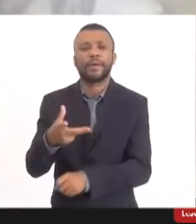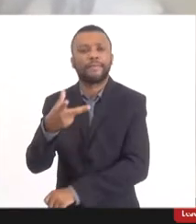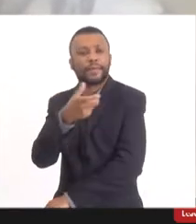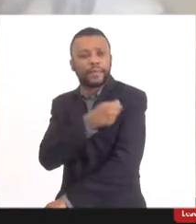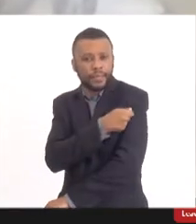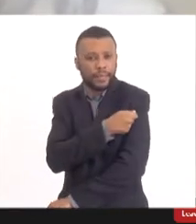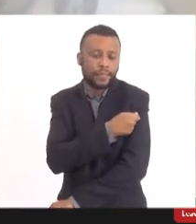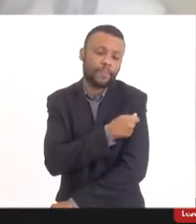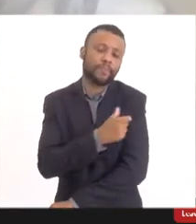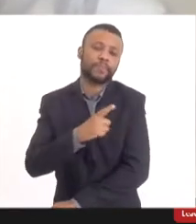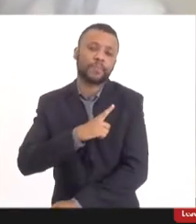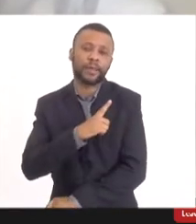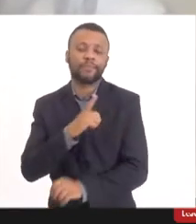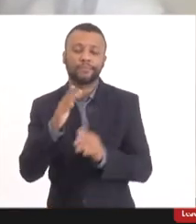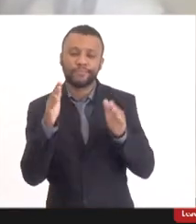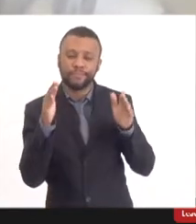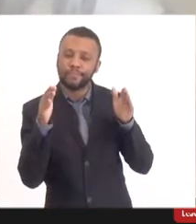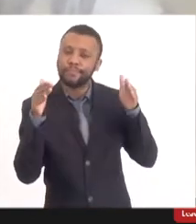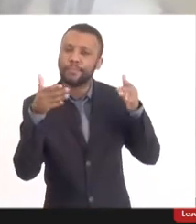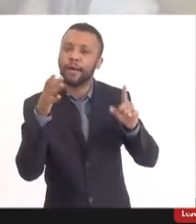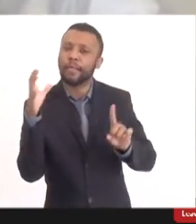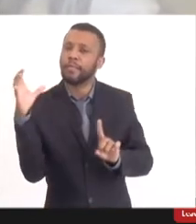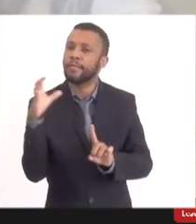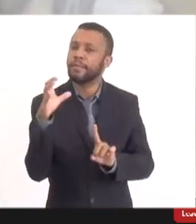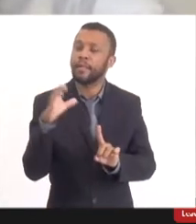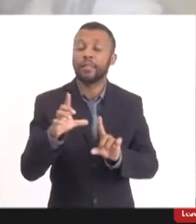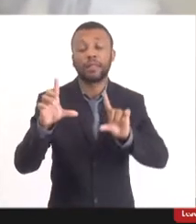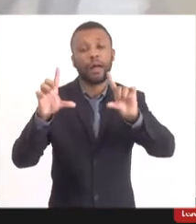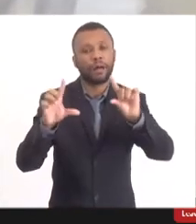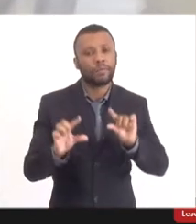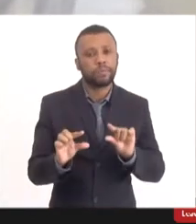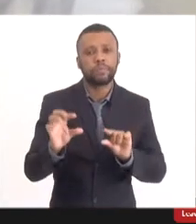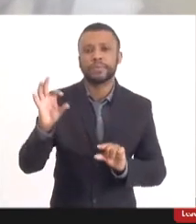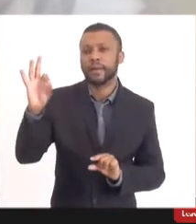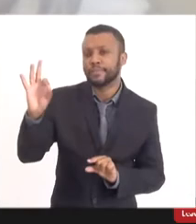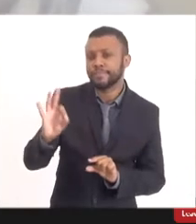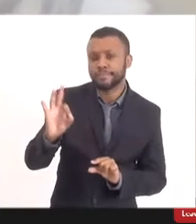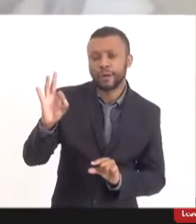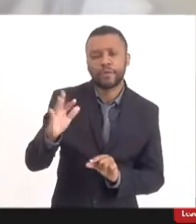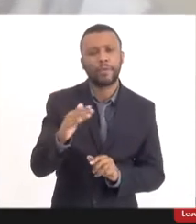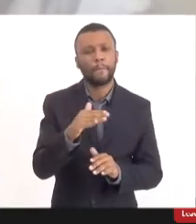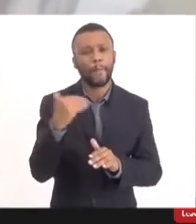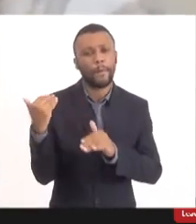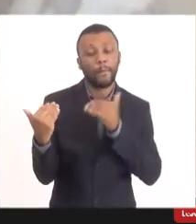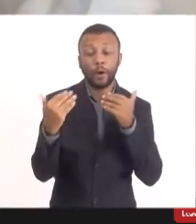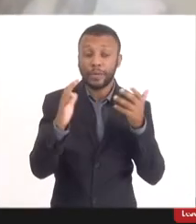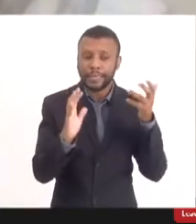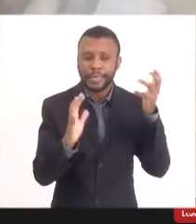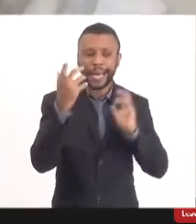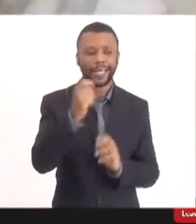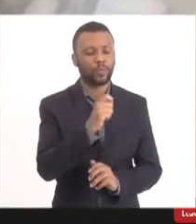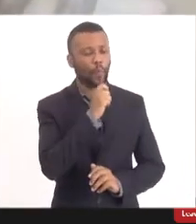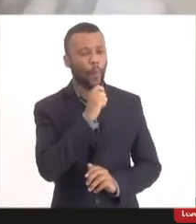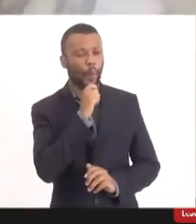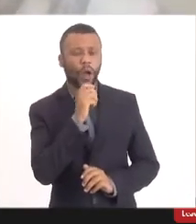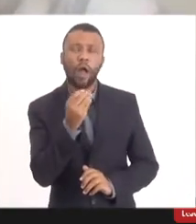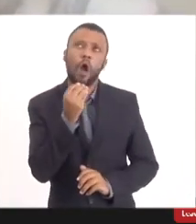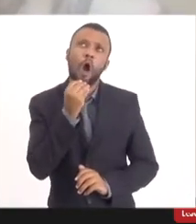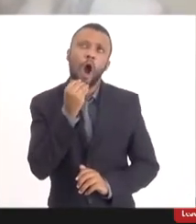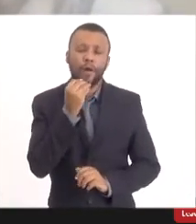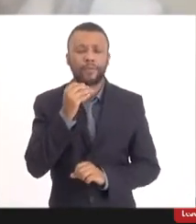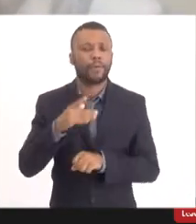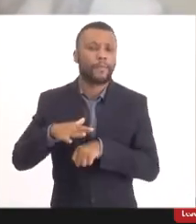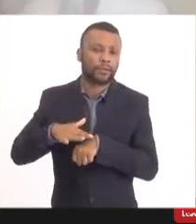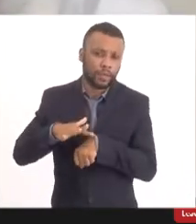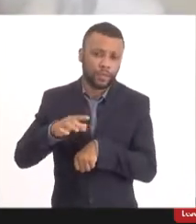impactando na redução de mortalidade, na redução não de caso, mas de mortalidade. É óbvio que uma doença que